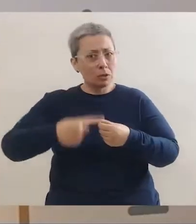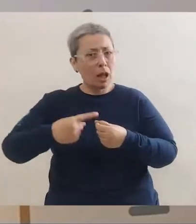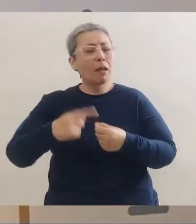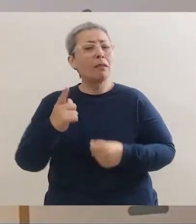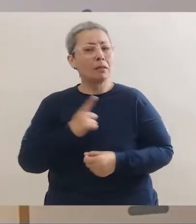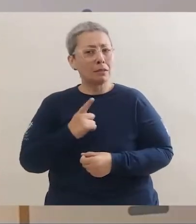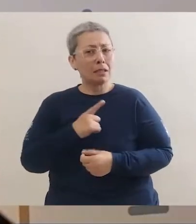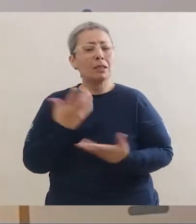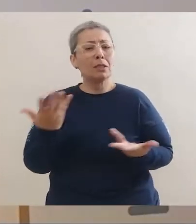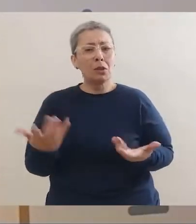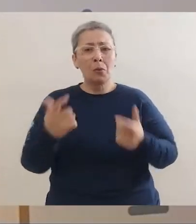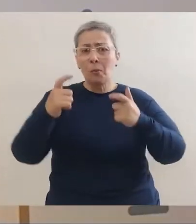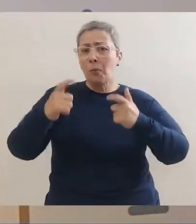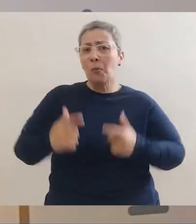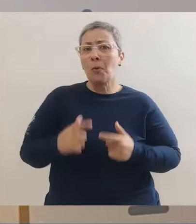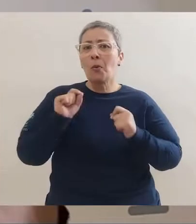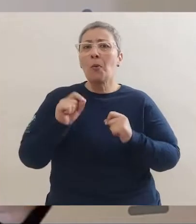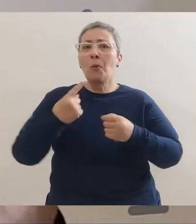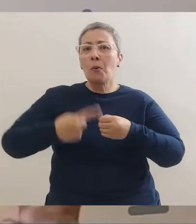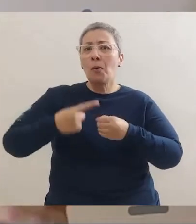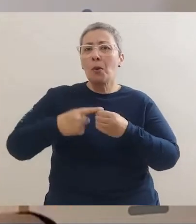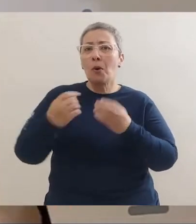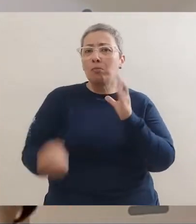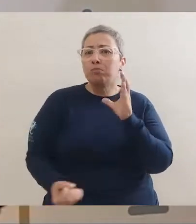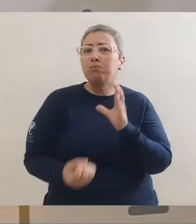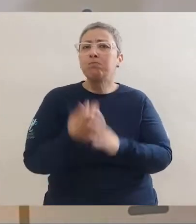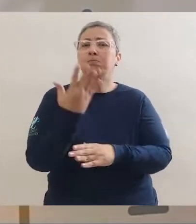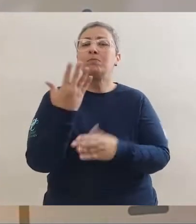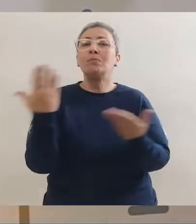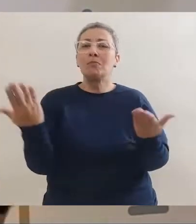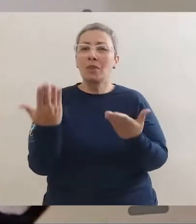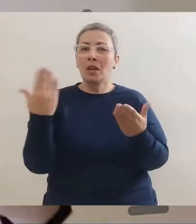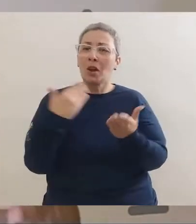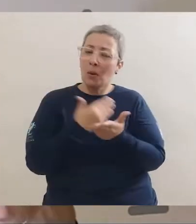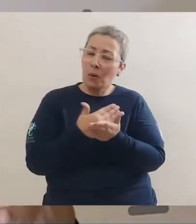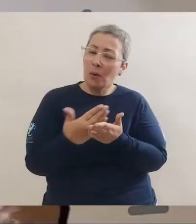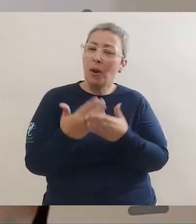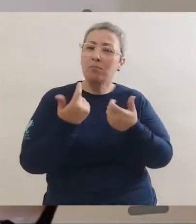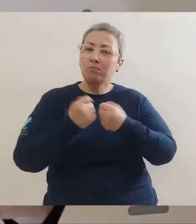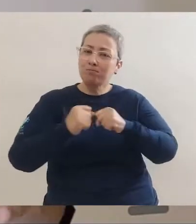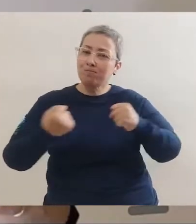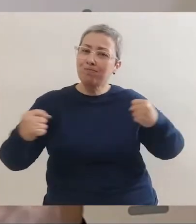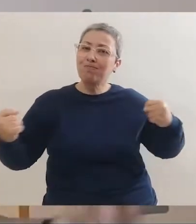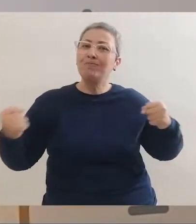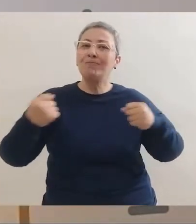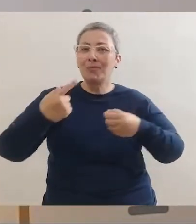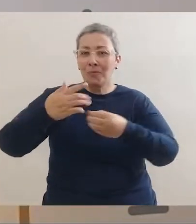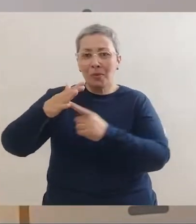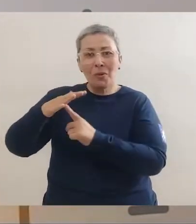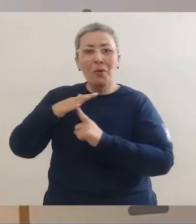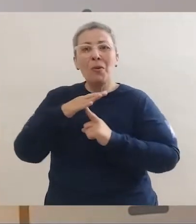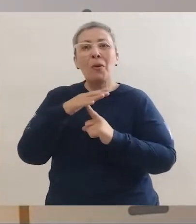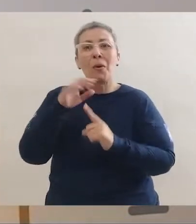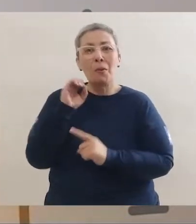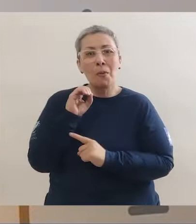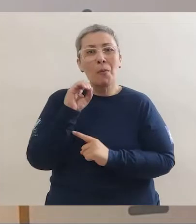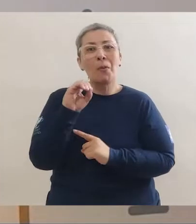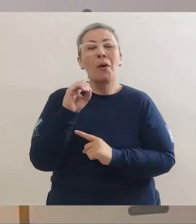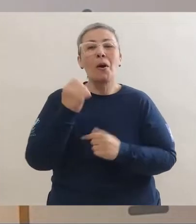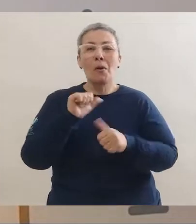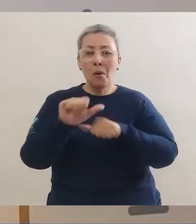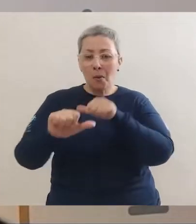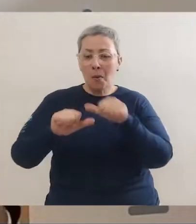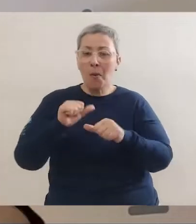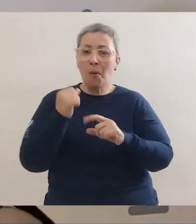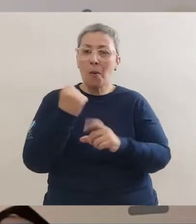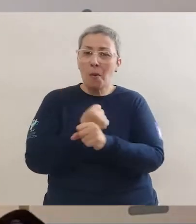Toda cidade tem seu Marco Zero. É o lugar onde a cidade nasceu e dali cresceu. A Praça do Marco